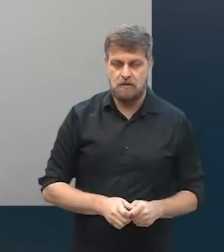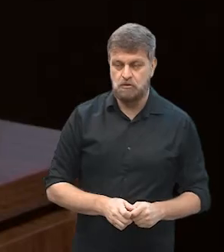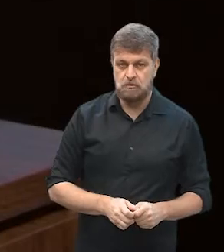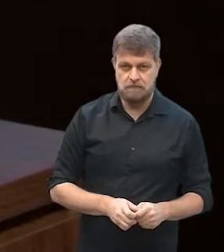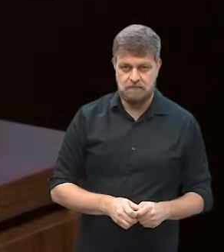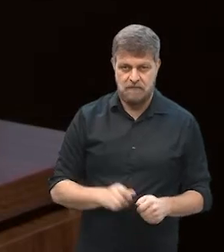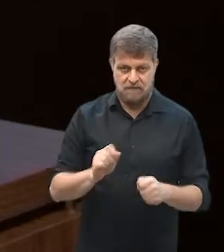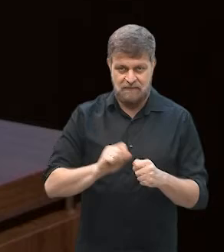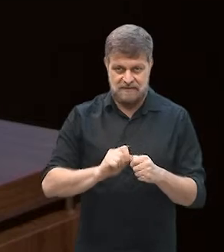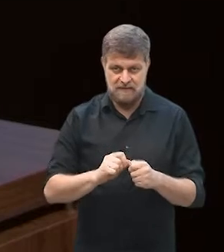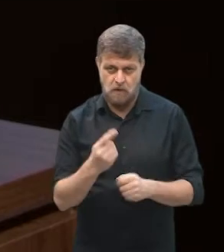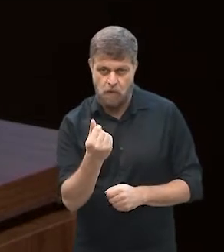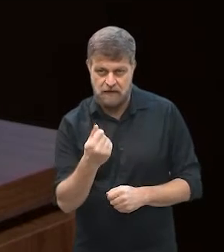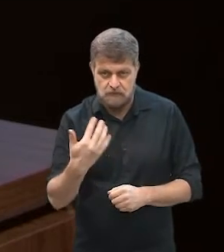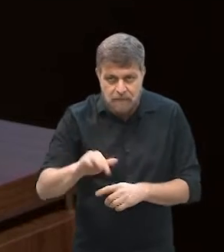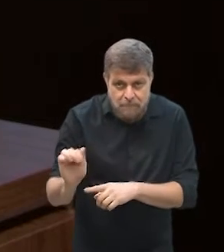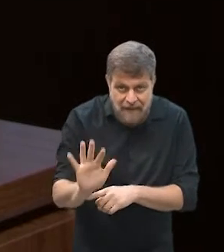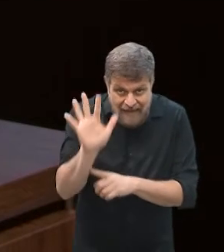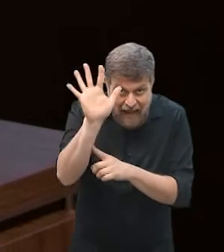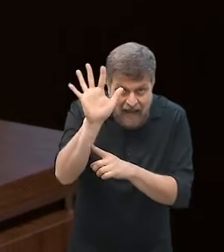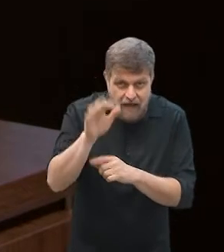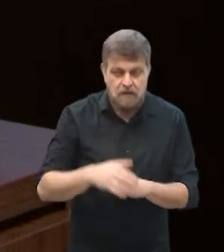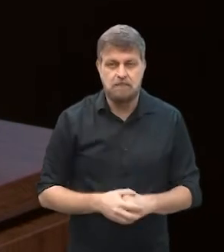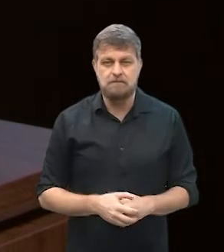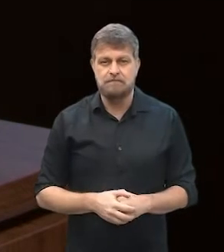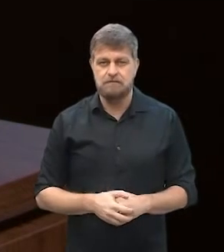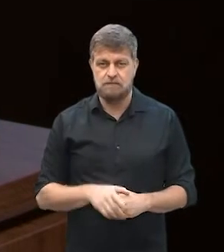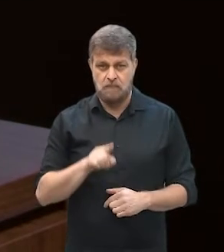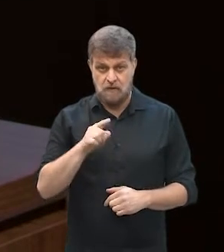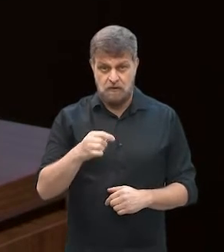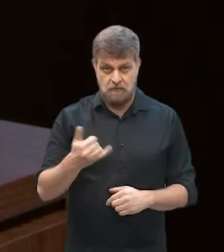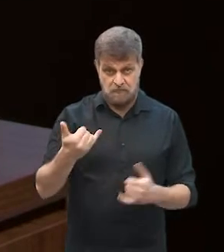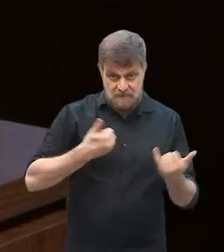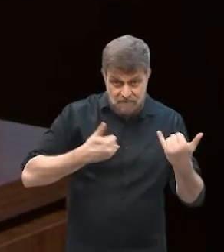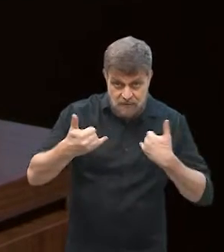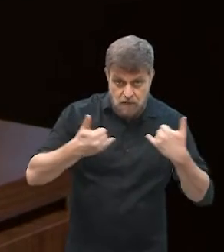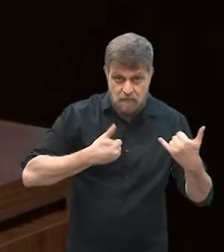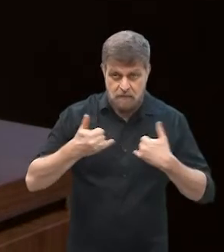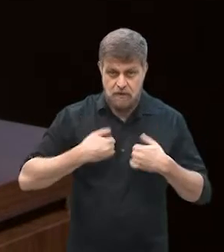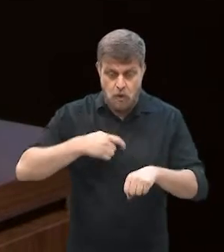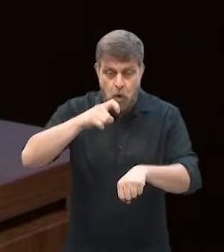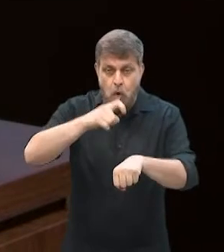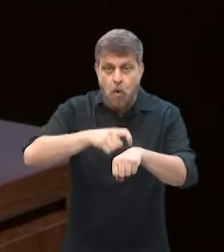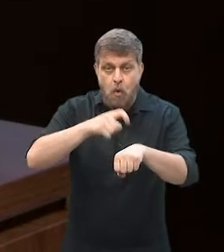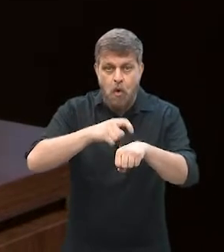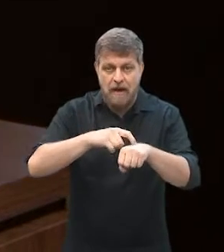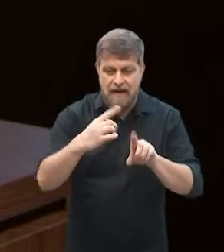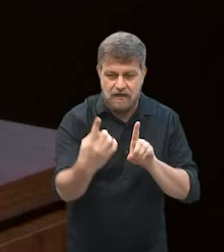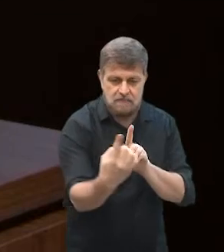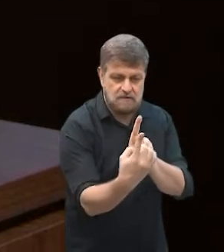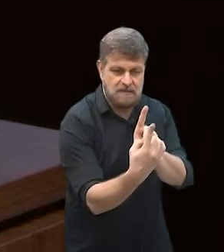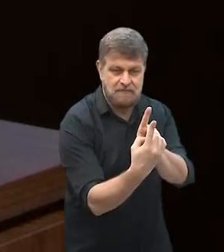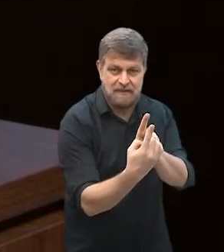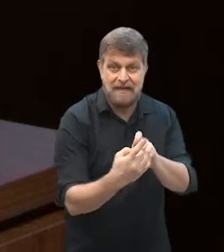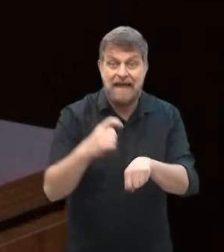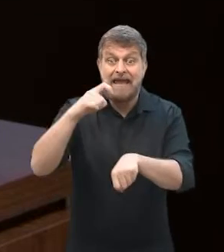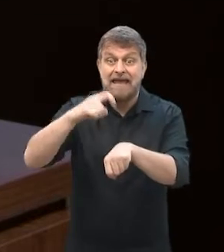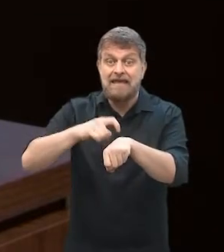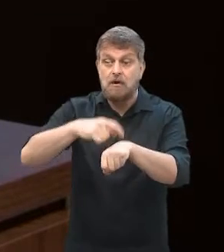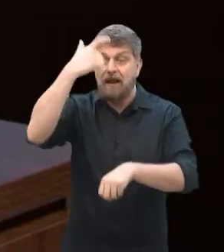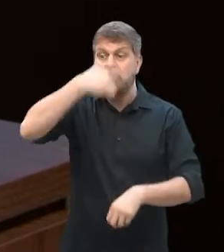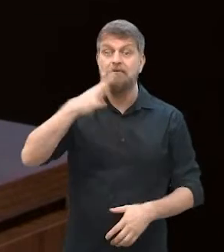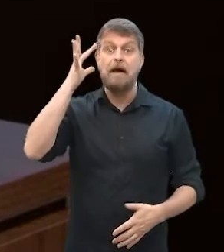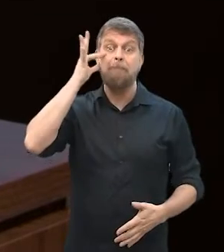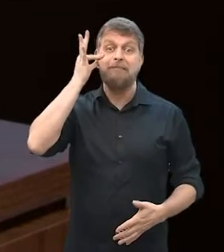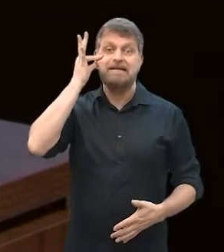valor, eu posso aumentar mais esse valor, você comentou muito bem a questão do horário de atendimento, em que momentos eu vou fazer